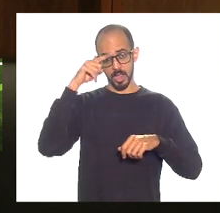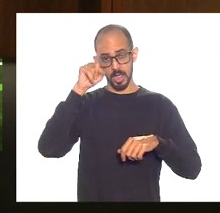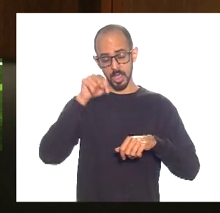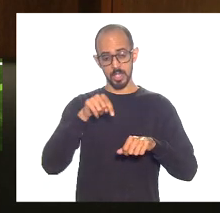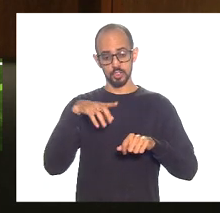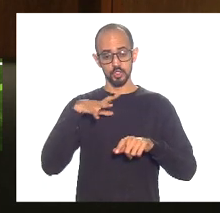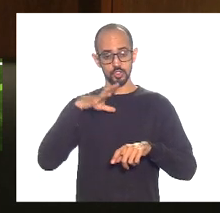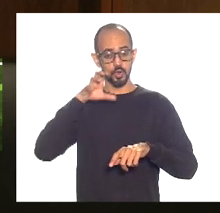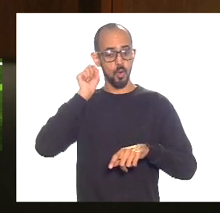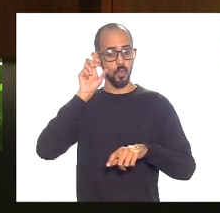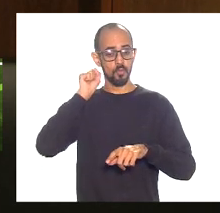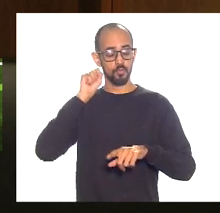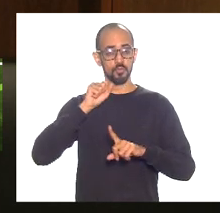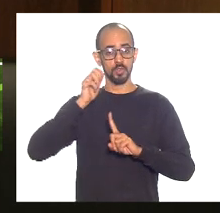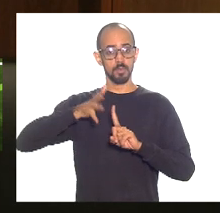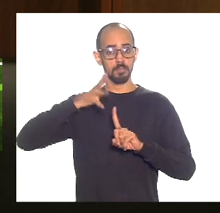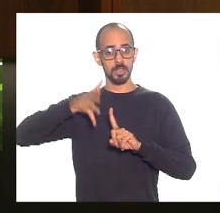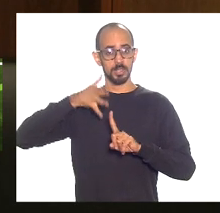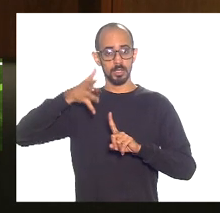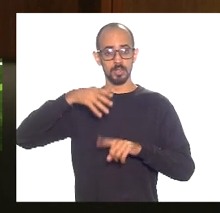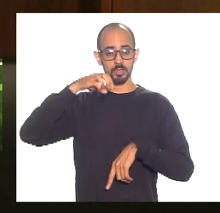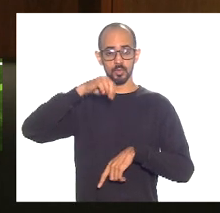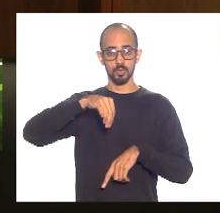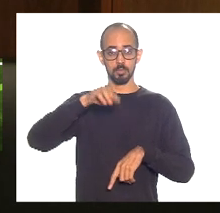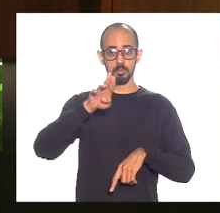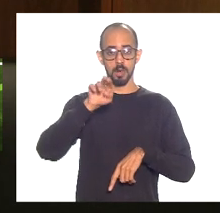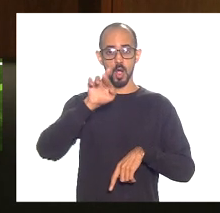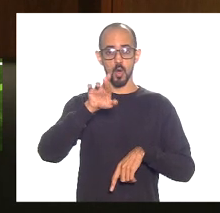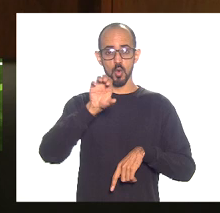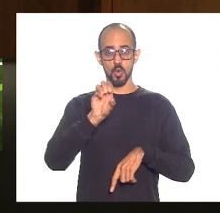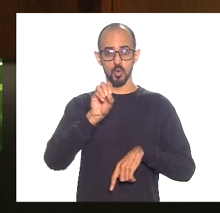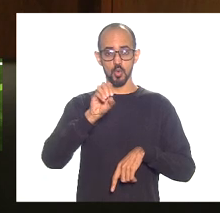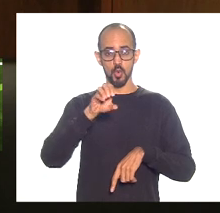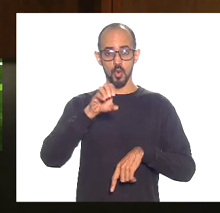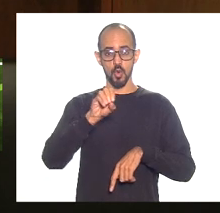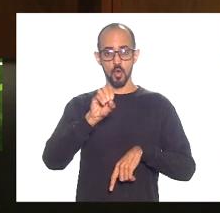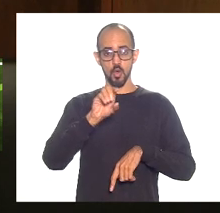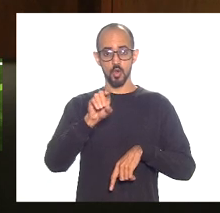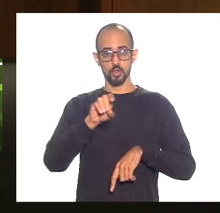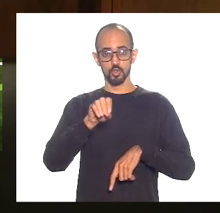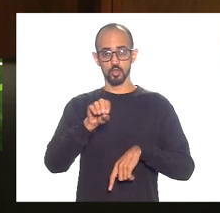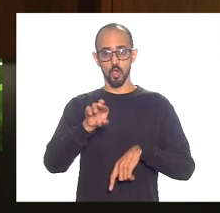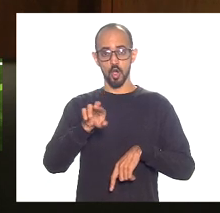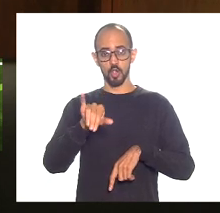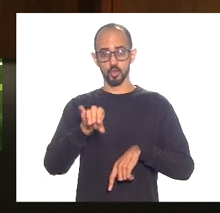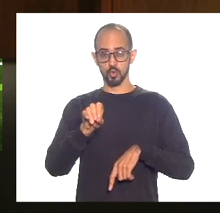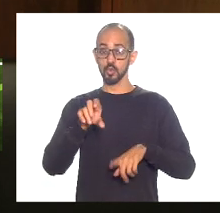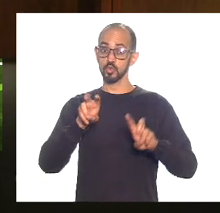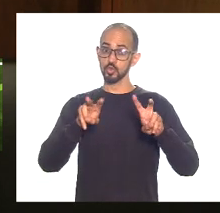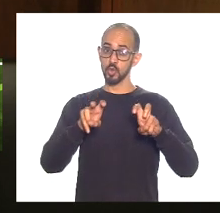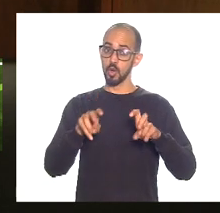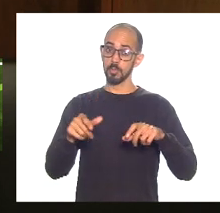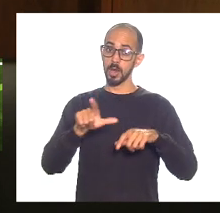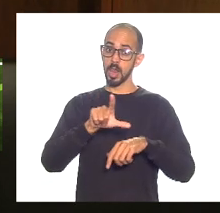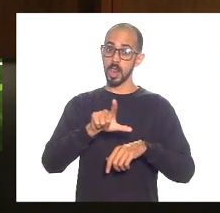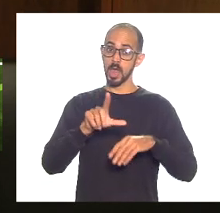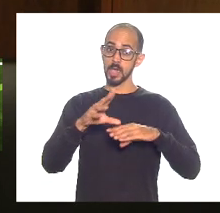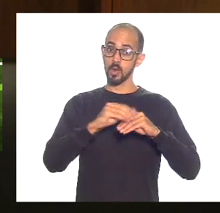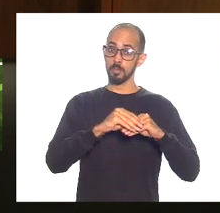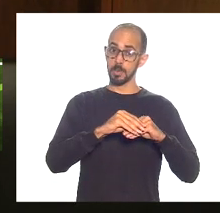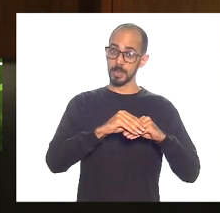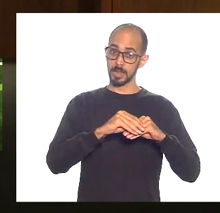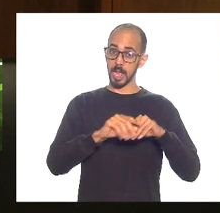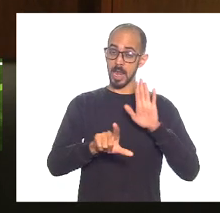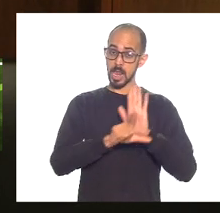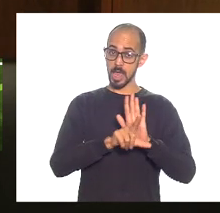apresentação do nosso Mauro Osório em relação à Lei Complementar 178, mas eu queria